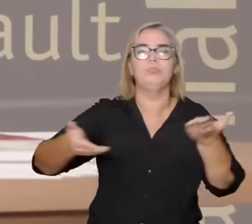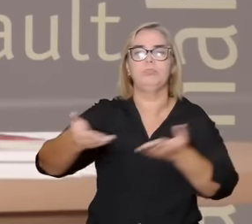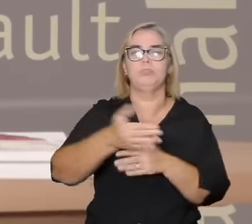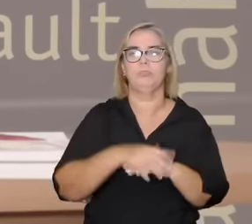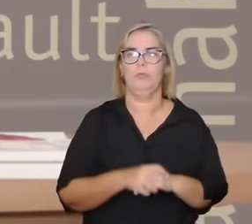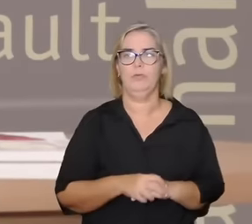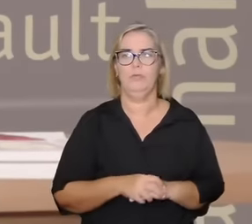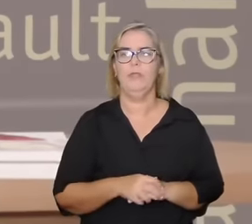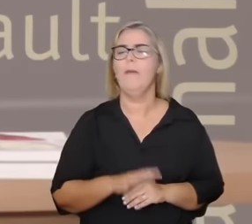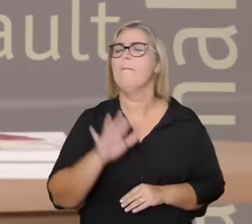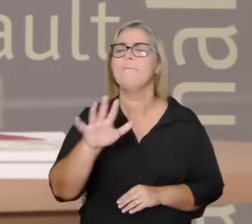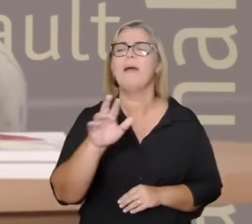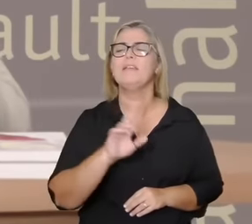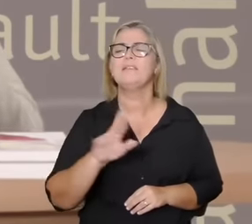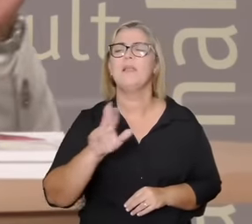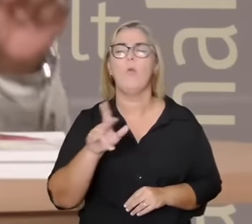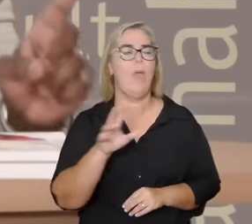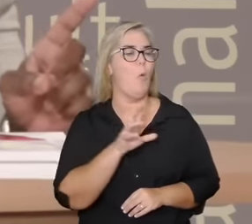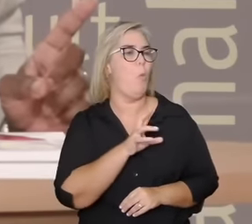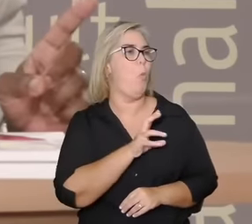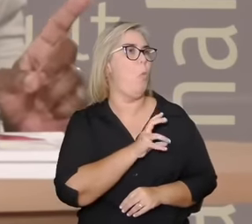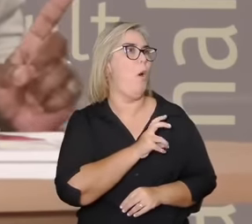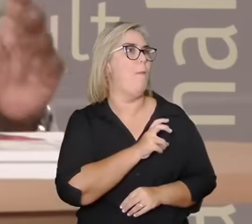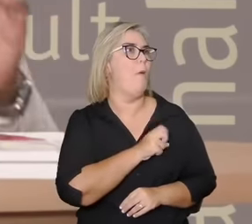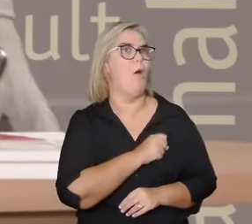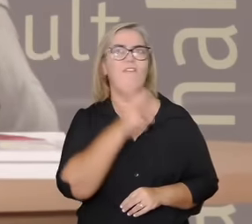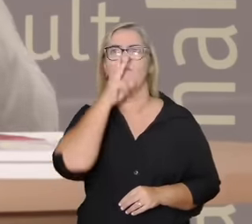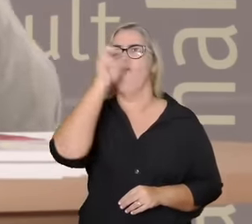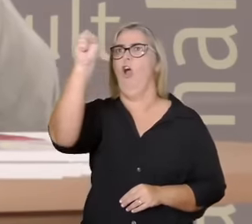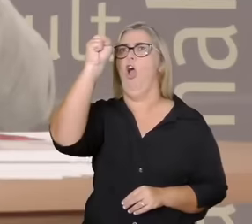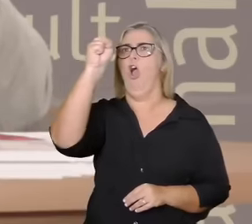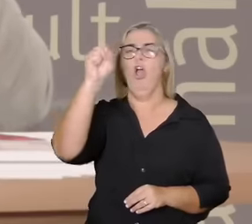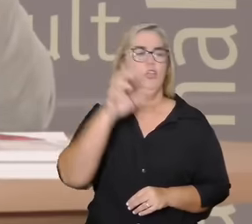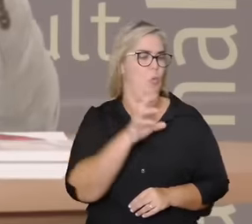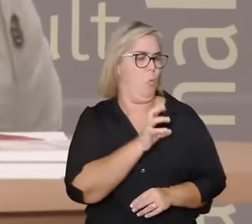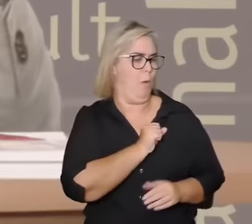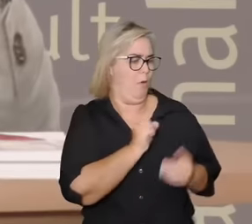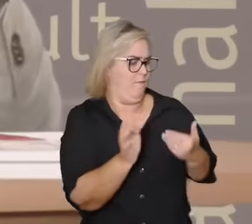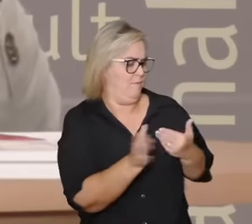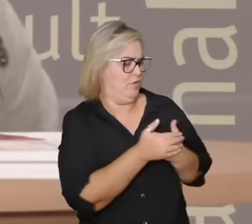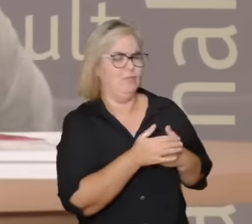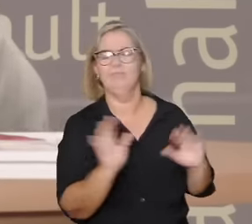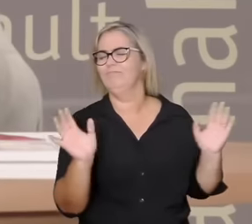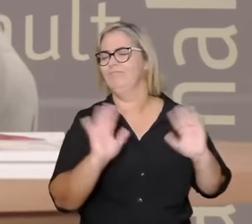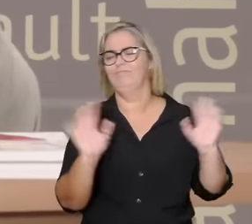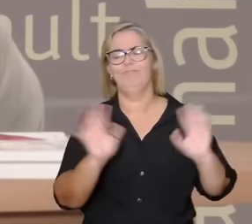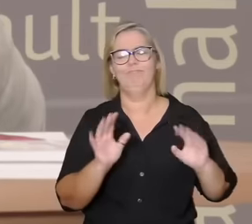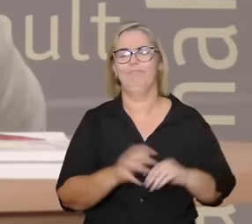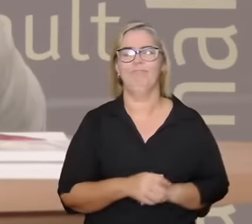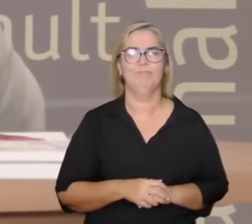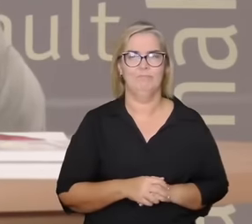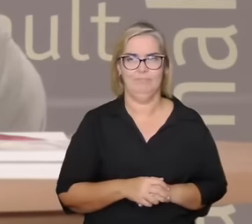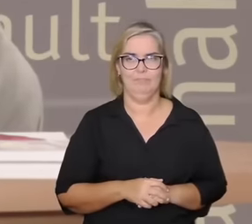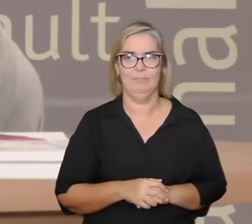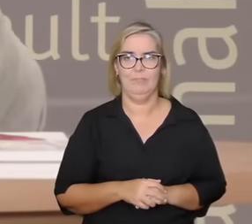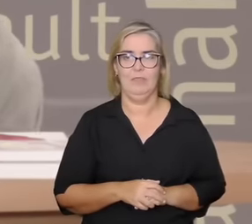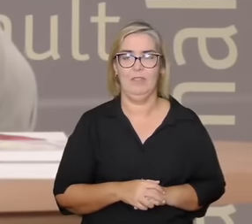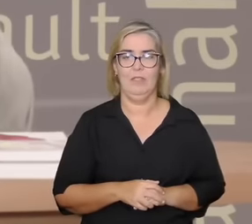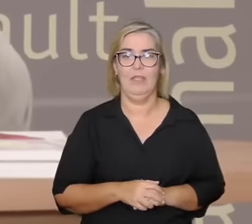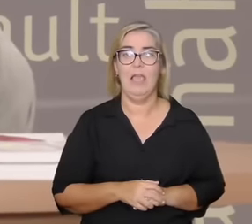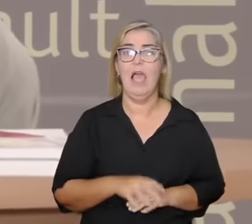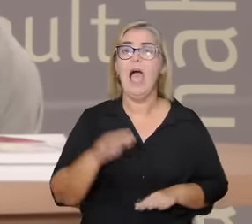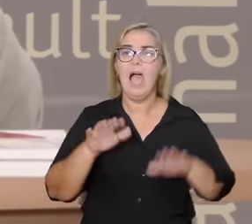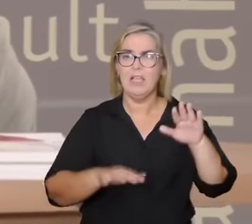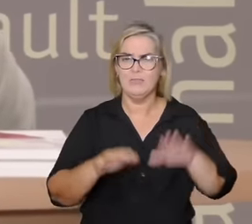amor irrestrito no contexto cosmofóbico tem uma fantasia de que nós podemos amar como